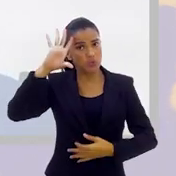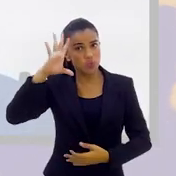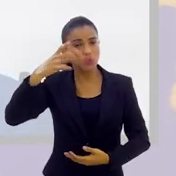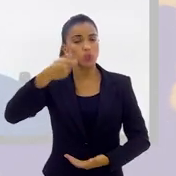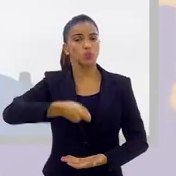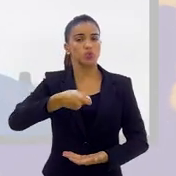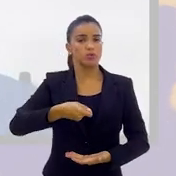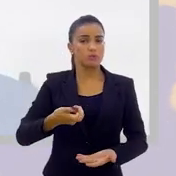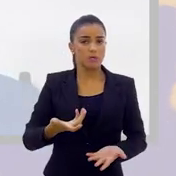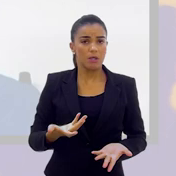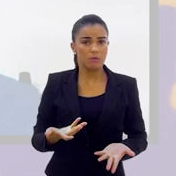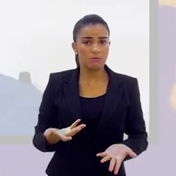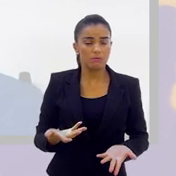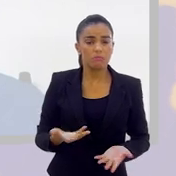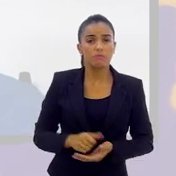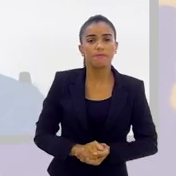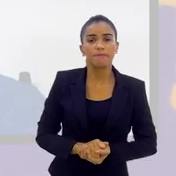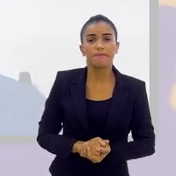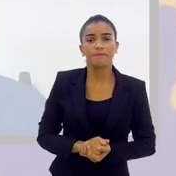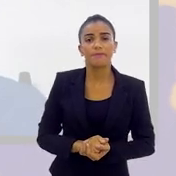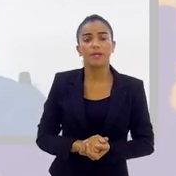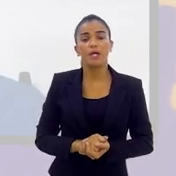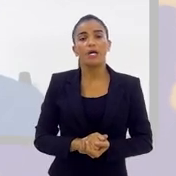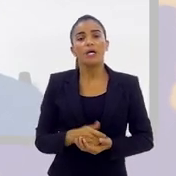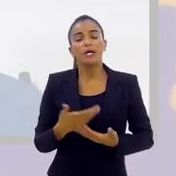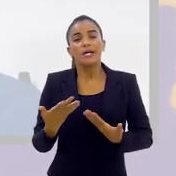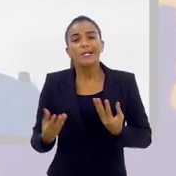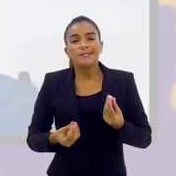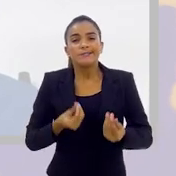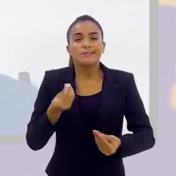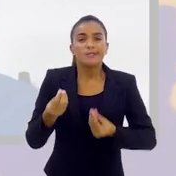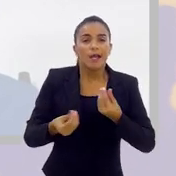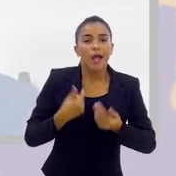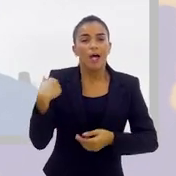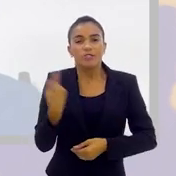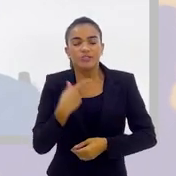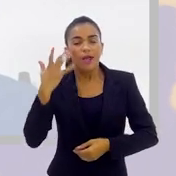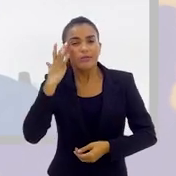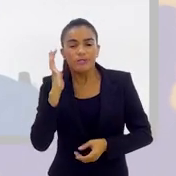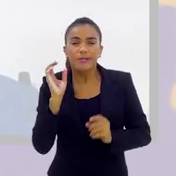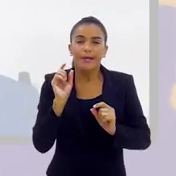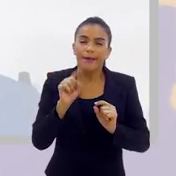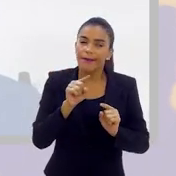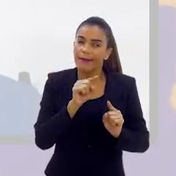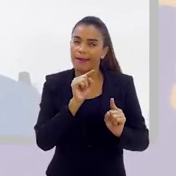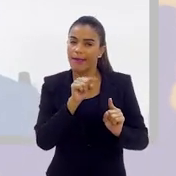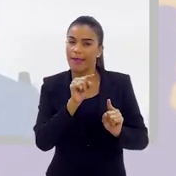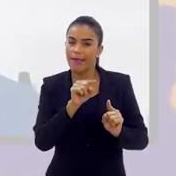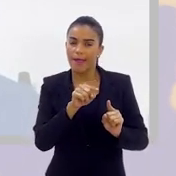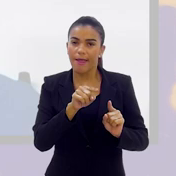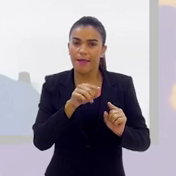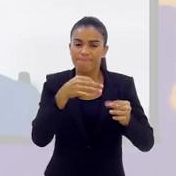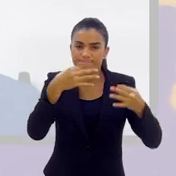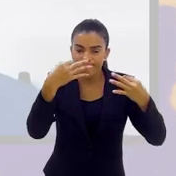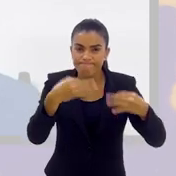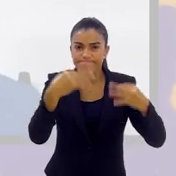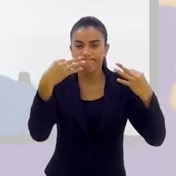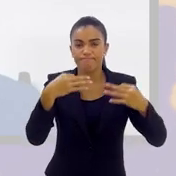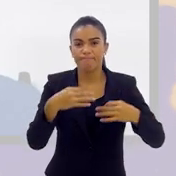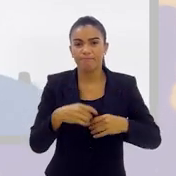Que possa ter, assim, o que a gente acha que realmente é aquele crime.